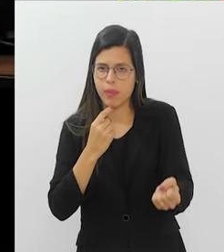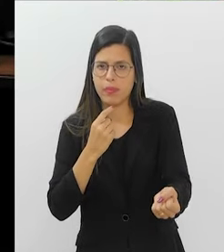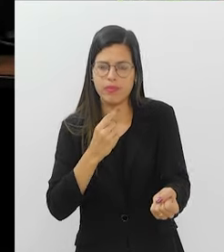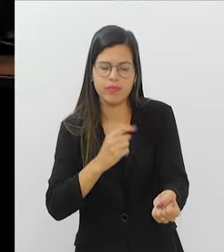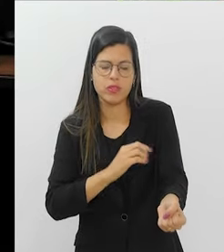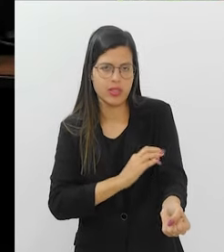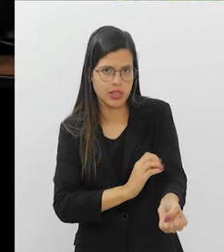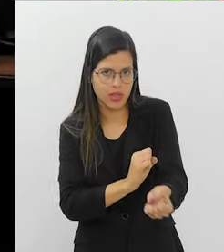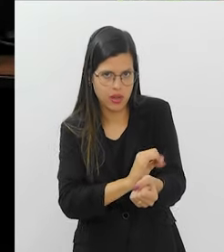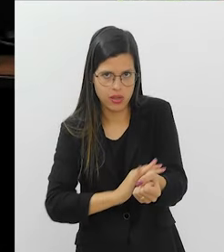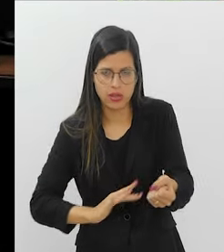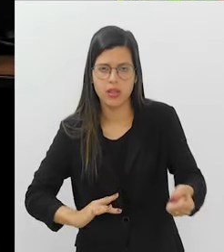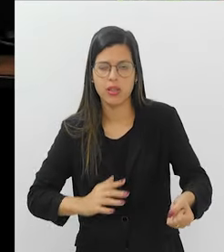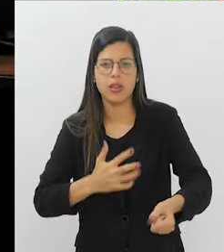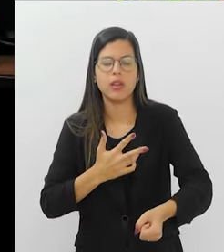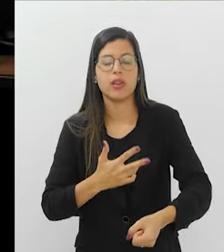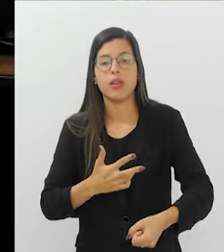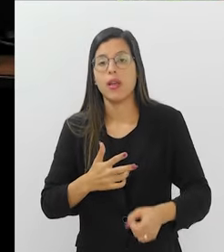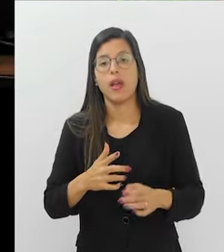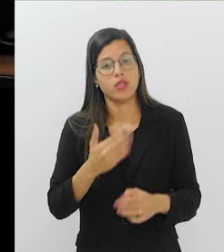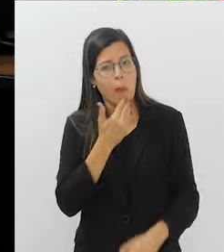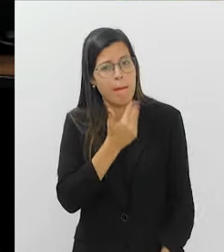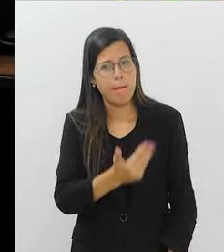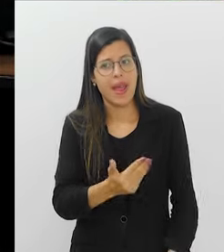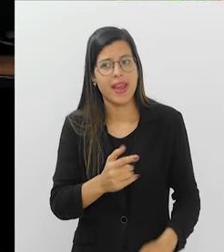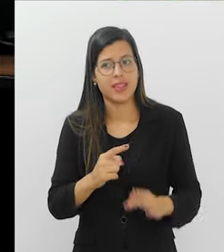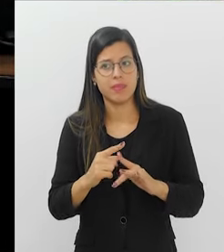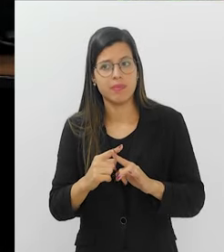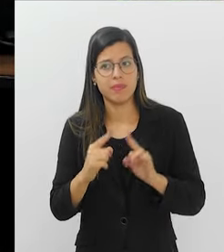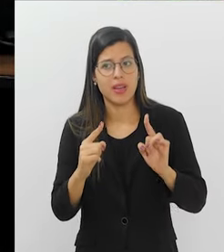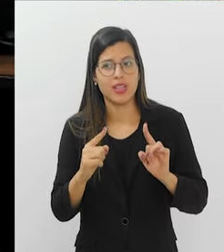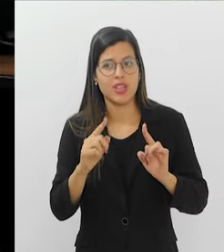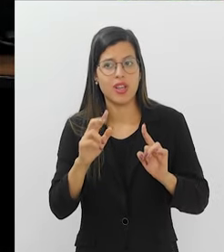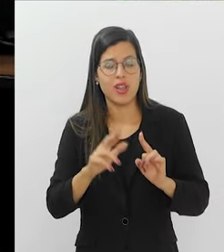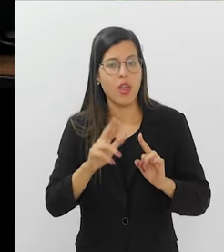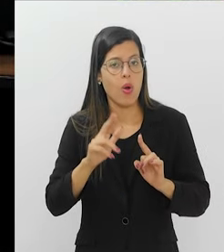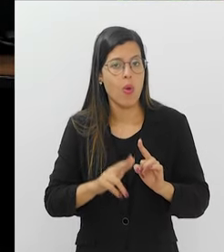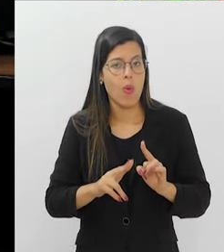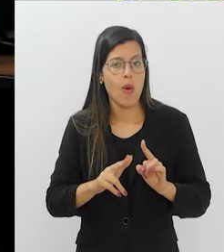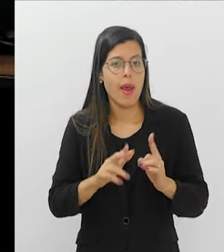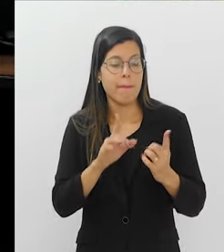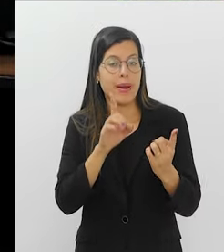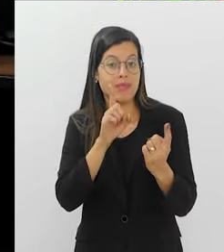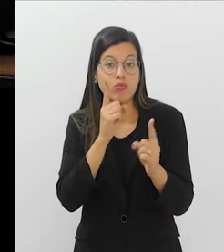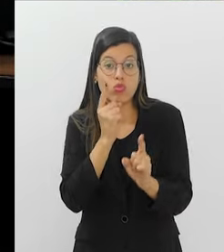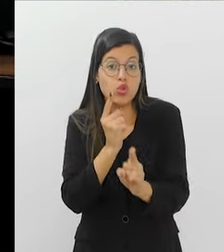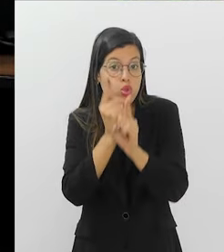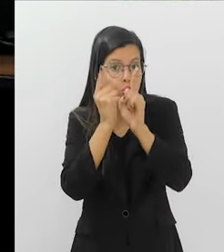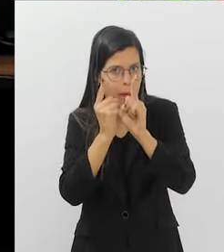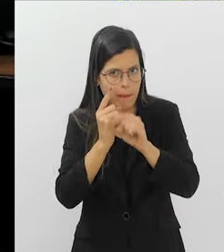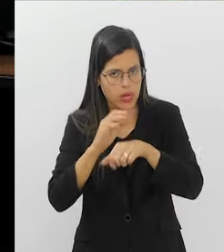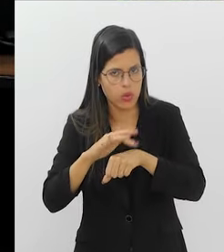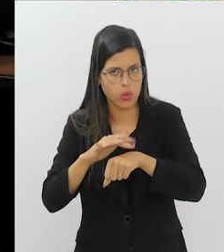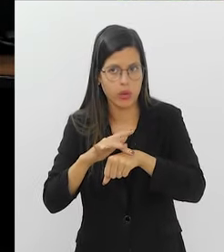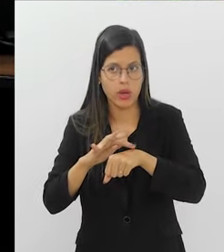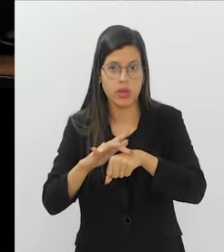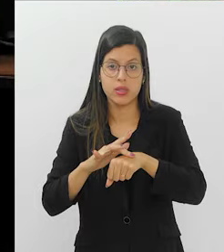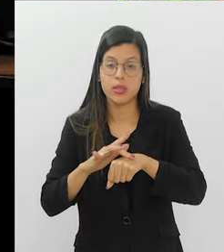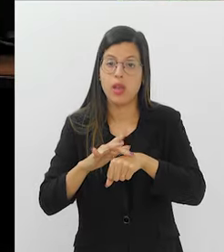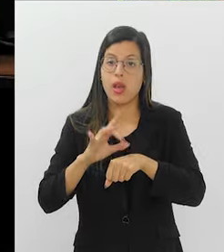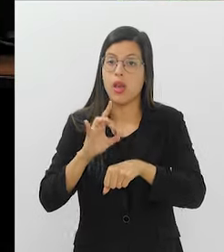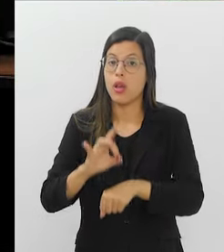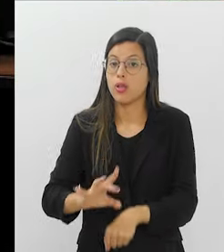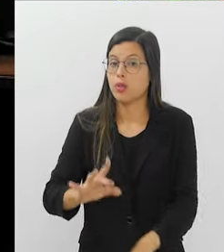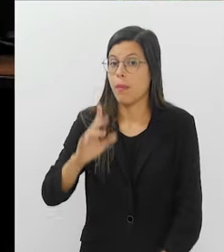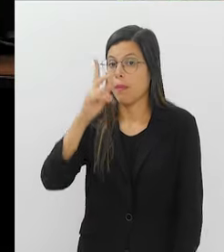de sangue que a gente pede, mas ele não é um exame de sangue para diagnóstico. Ele